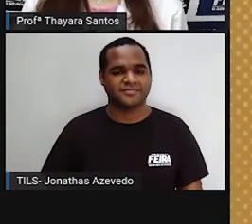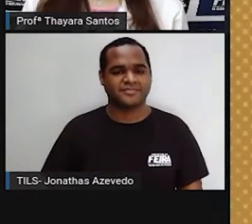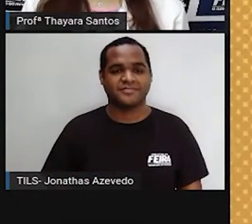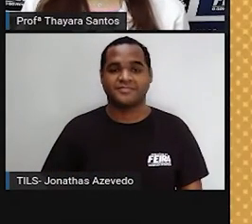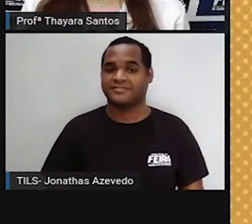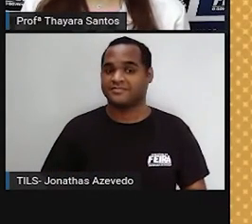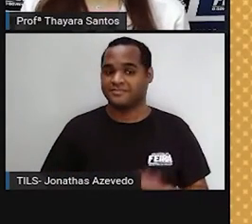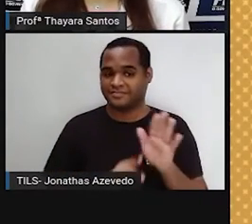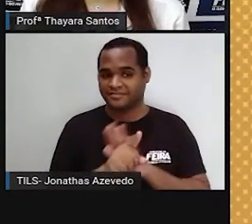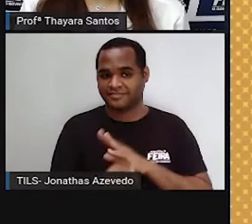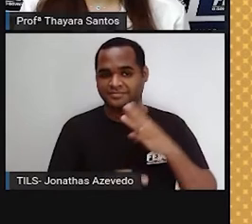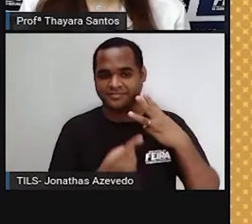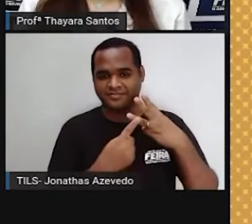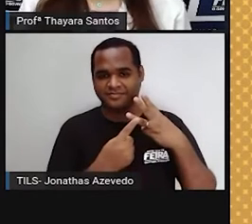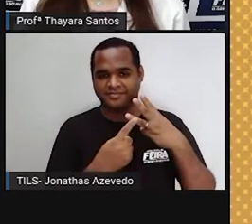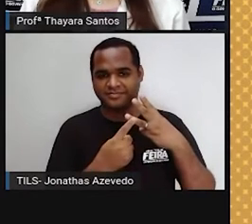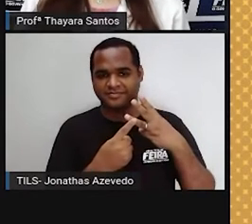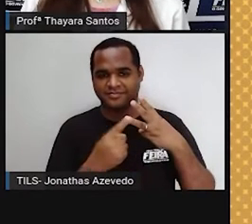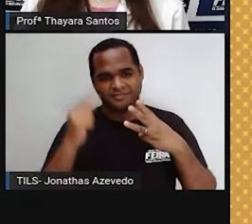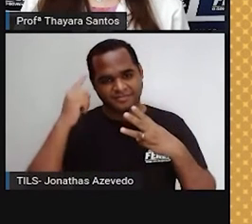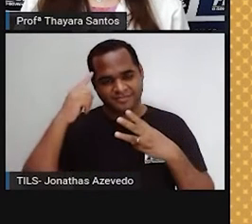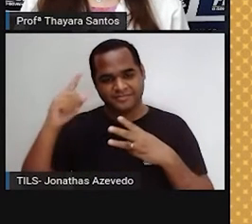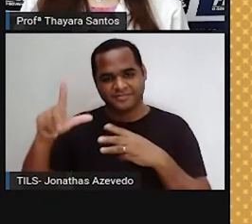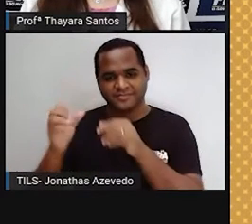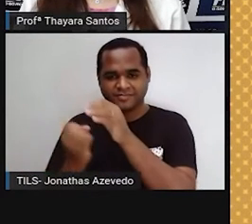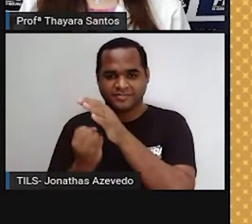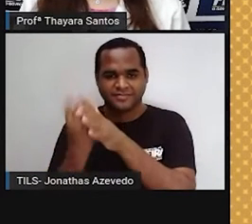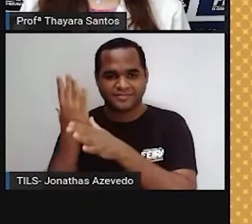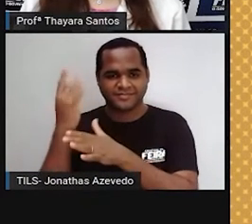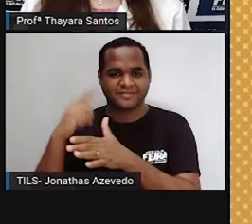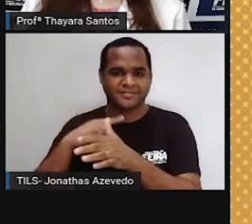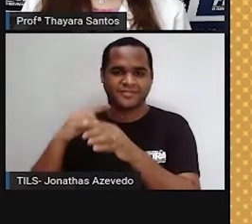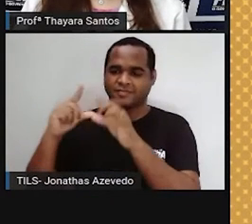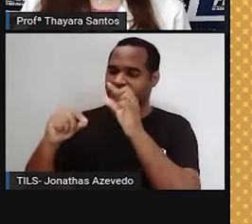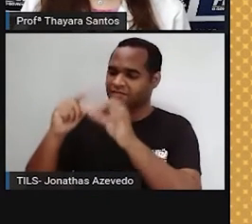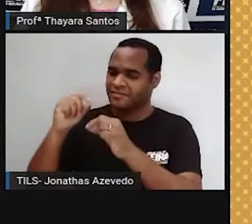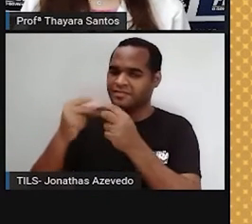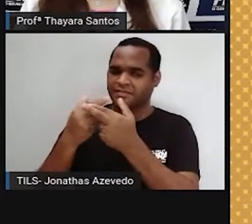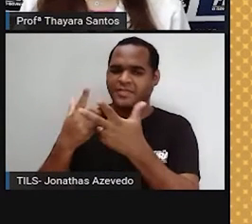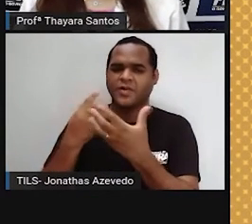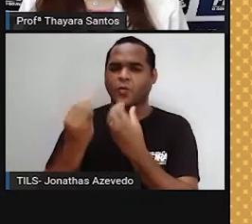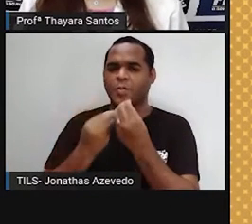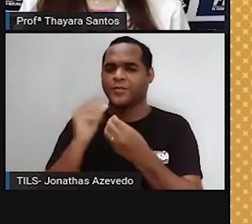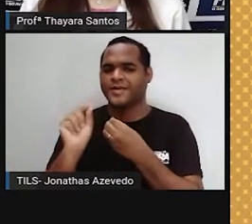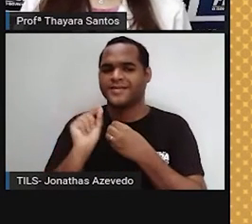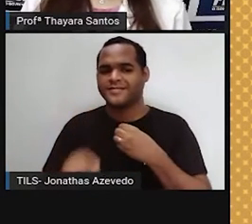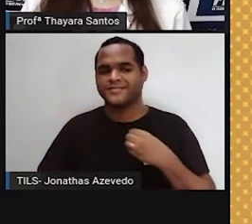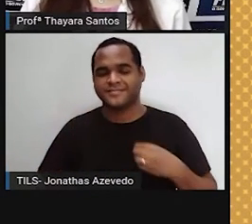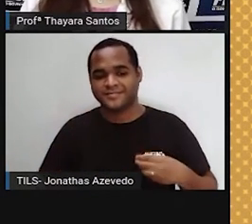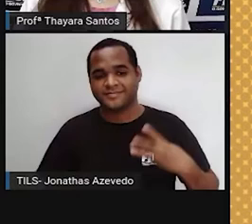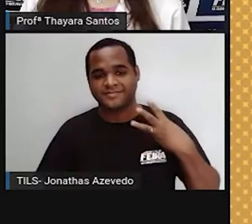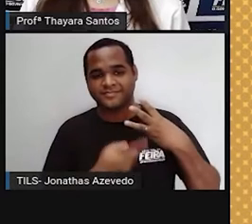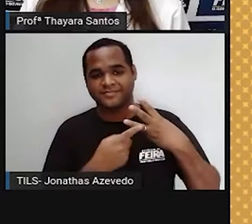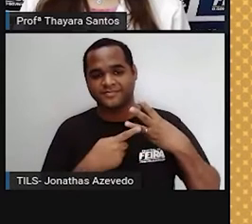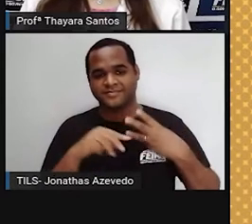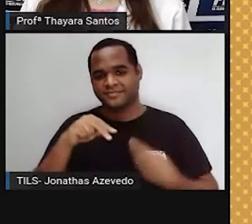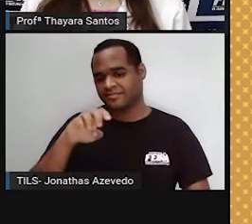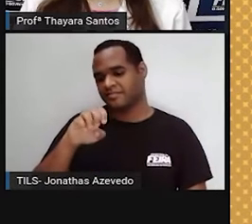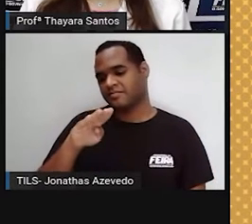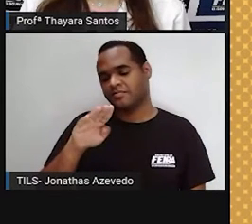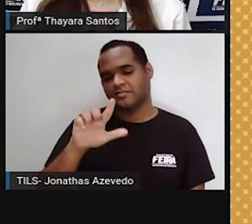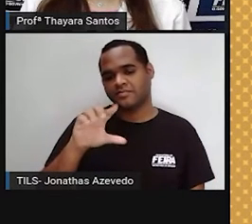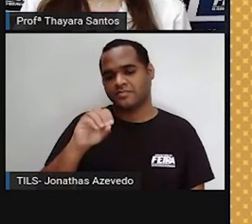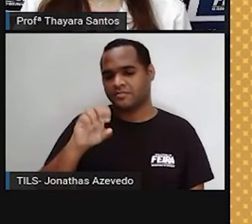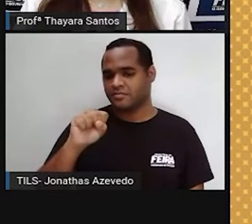Pergunta de número 3. Estima-se que as estrelas nascem a partir de? A resposta certa é a letra